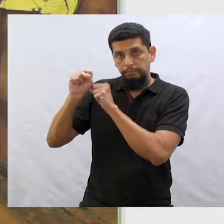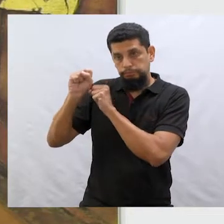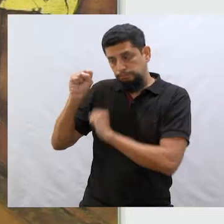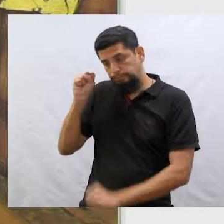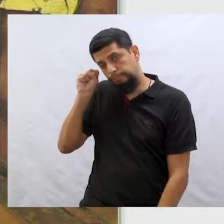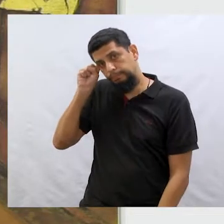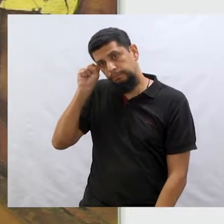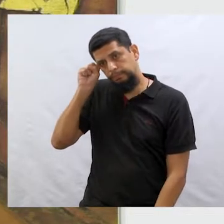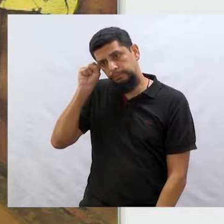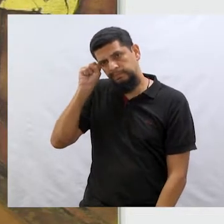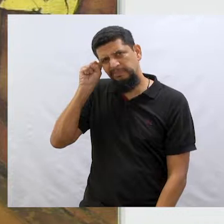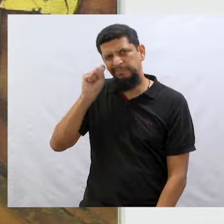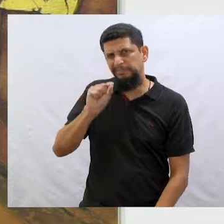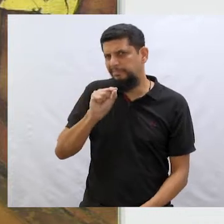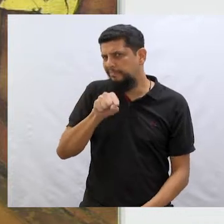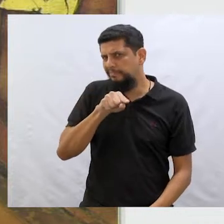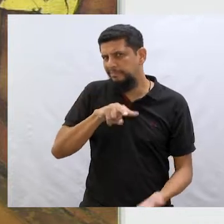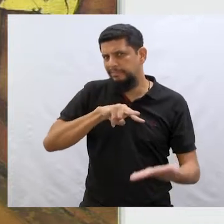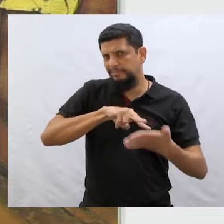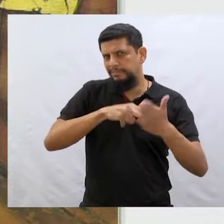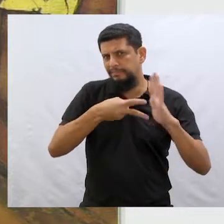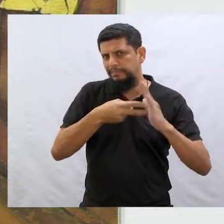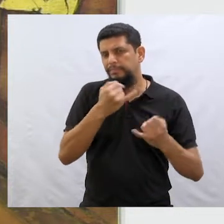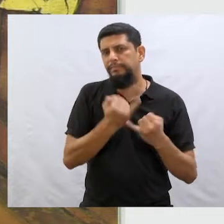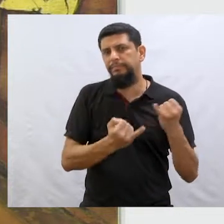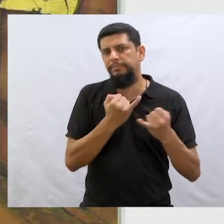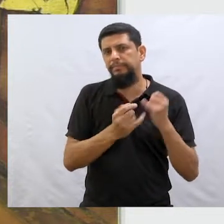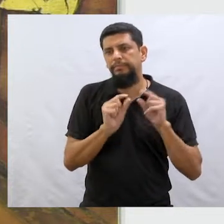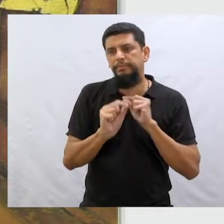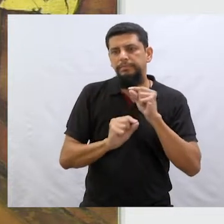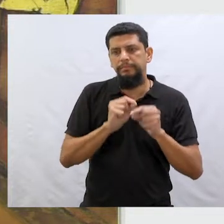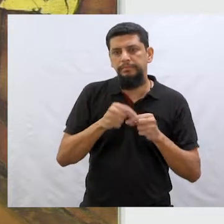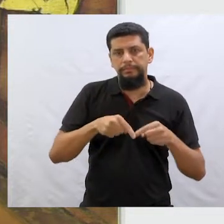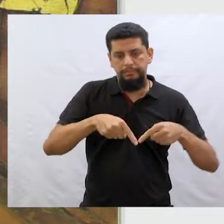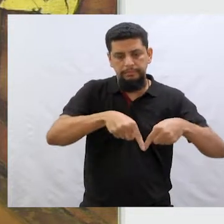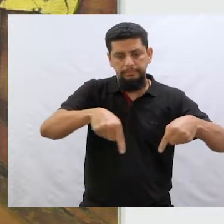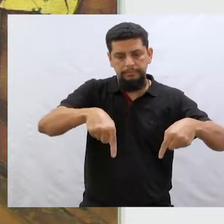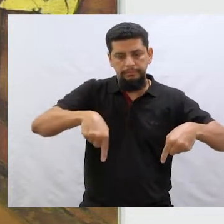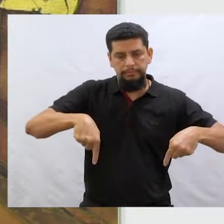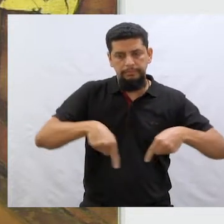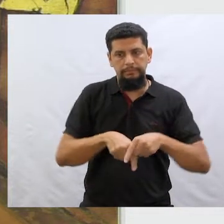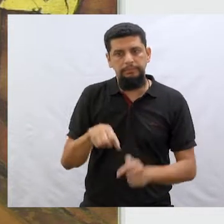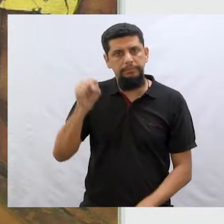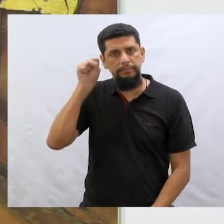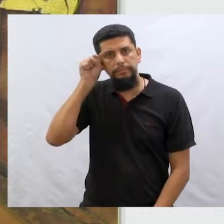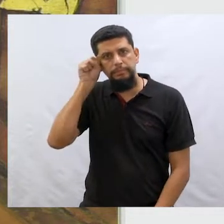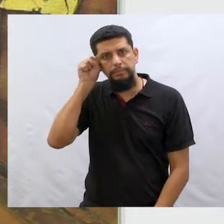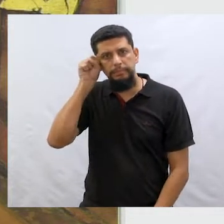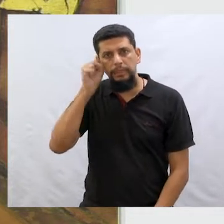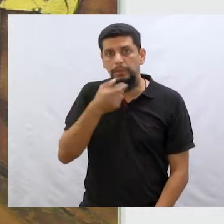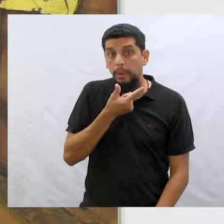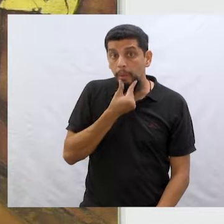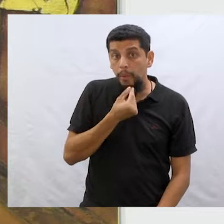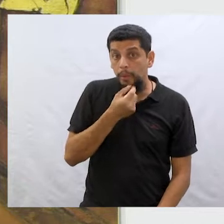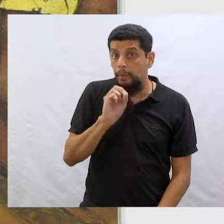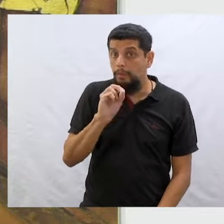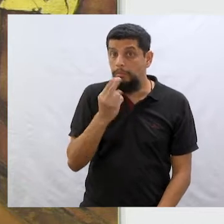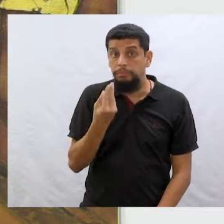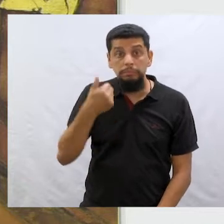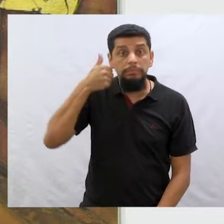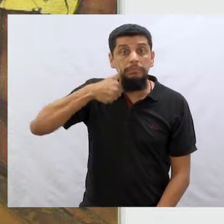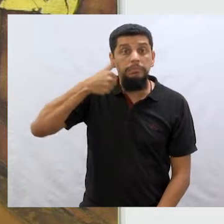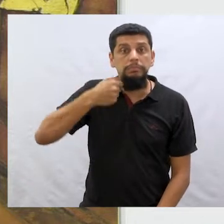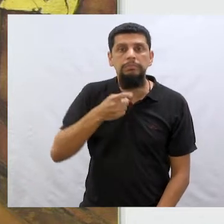representado. Parece mais um quarto de menino ou um quarto de menina?